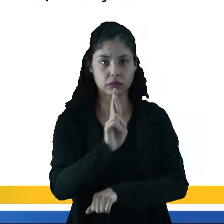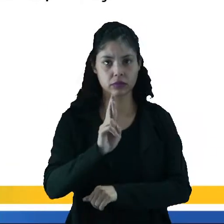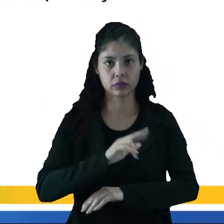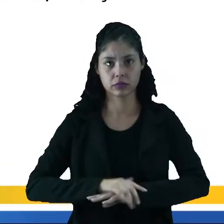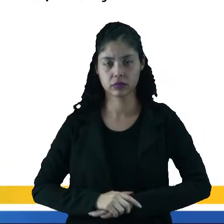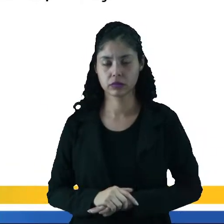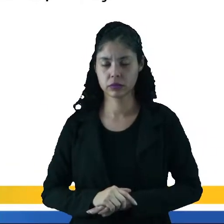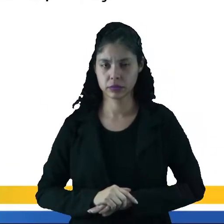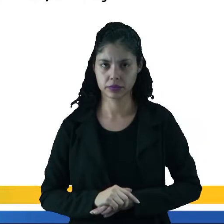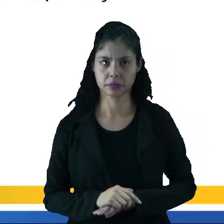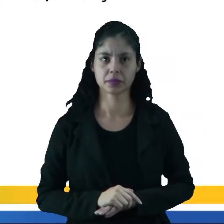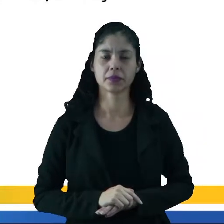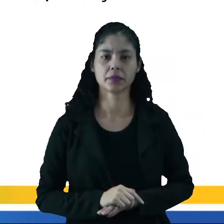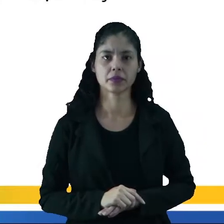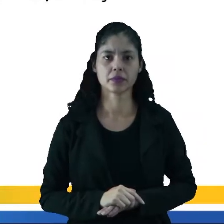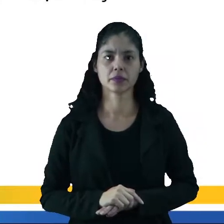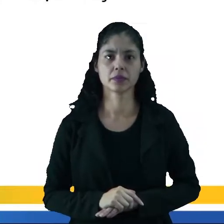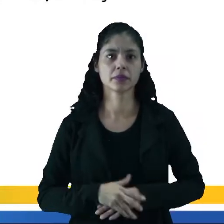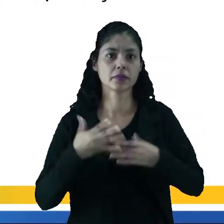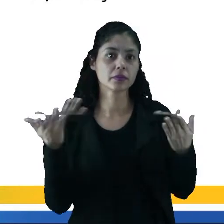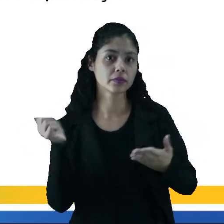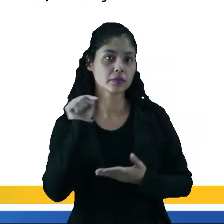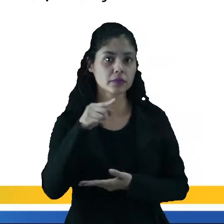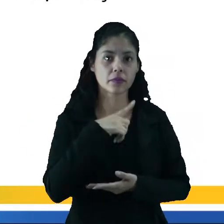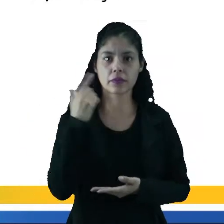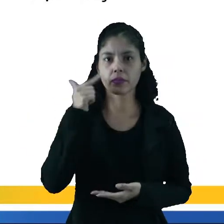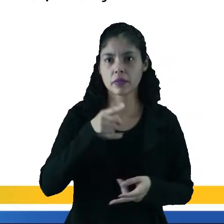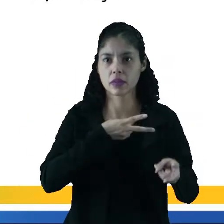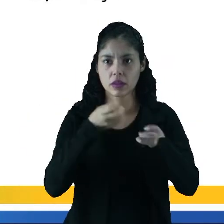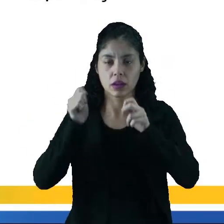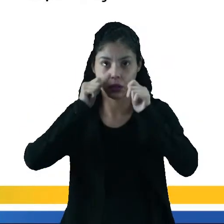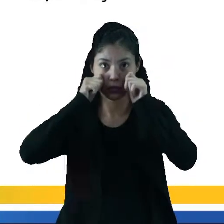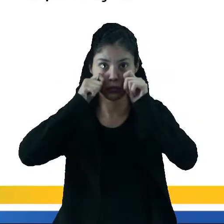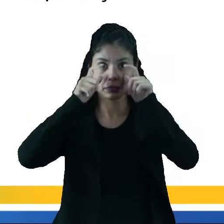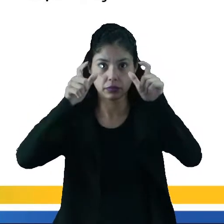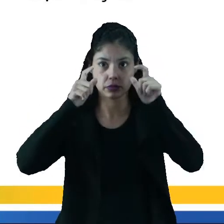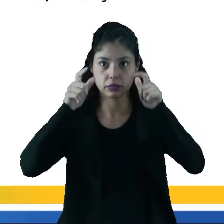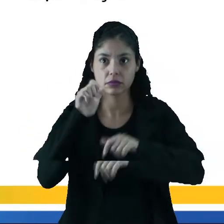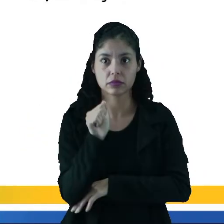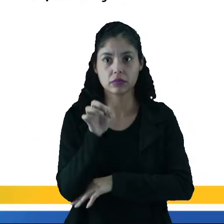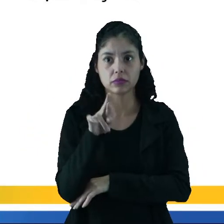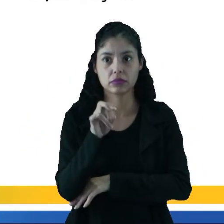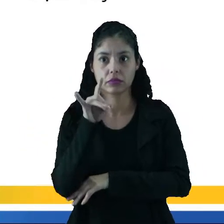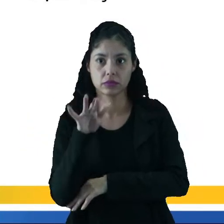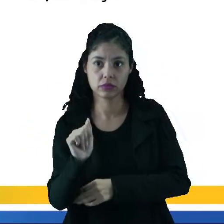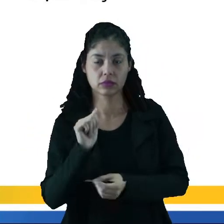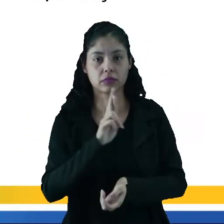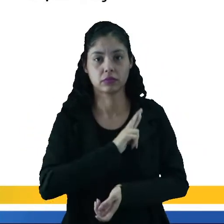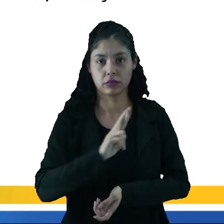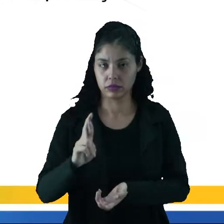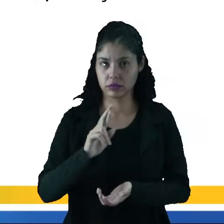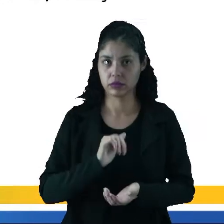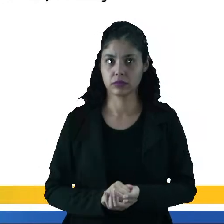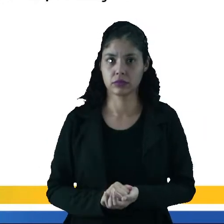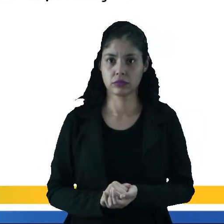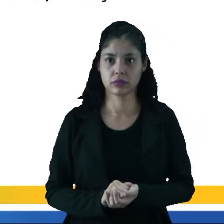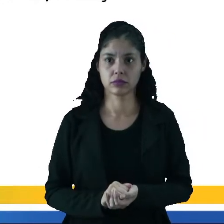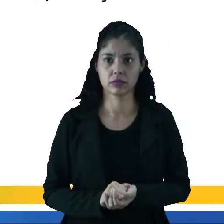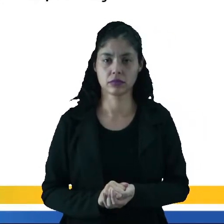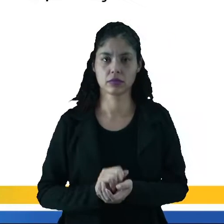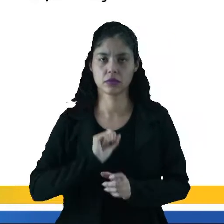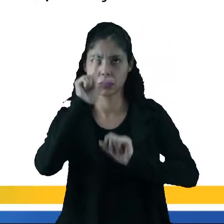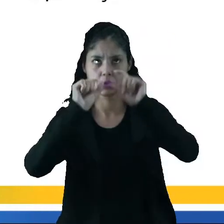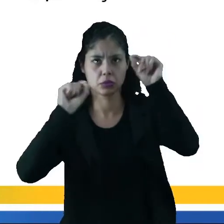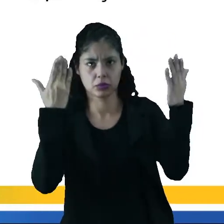astronomia e religião. Gente, aqui a gente consegue ver nitidamente que a astronomia e religião, os astros